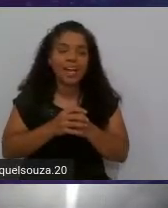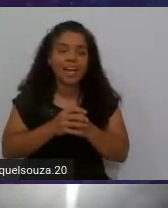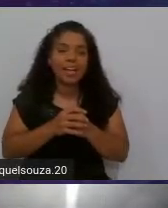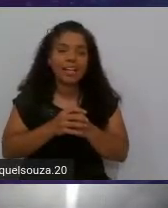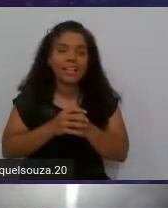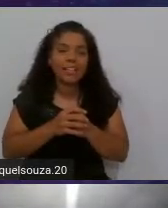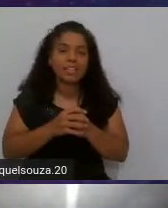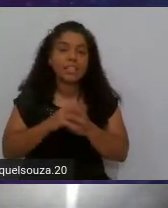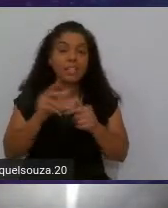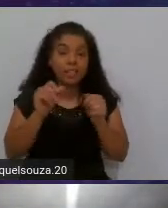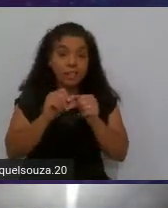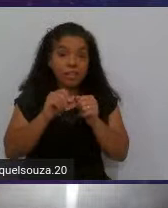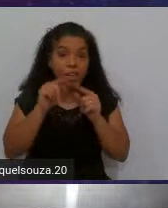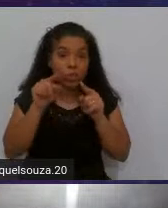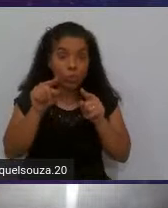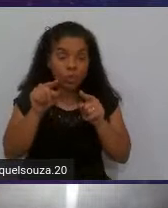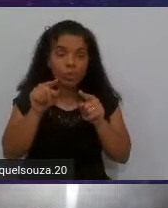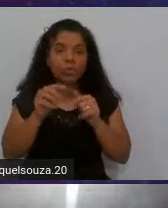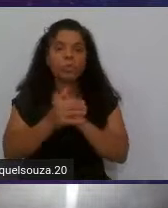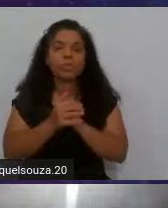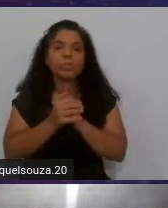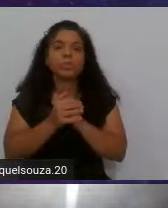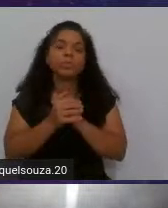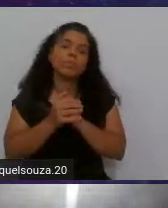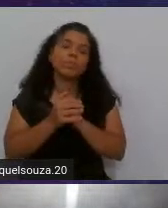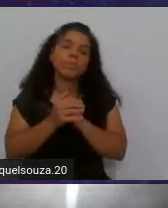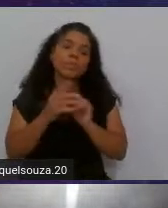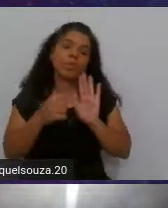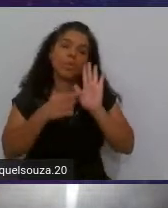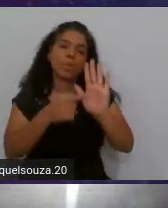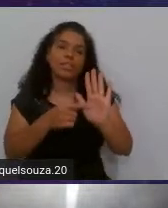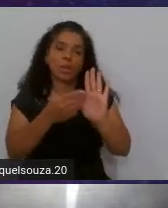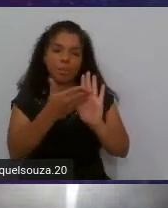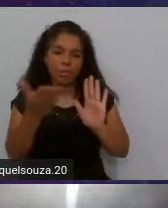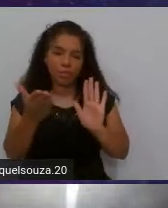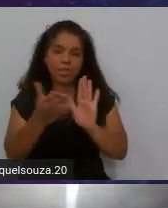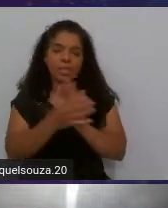feito isso vou mostrar para vocês aqui